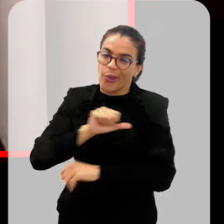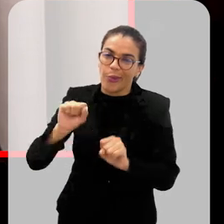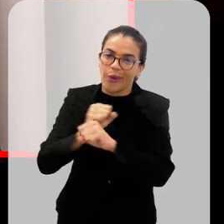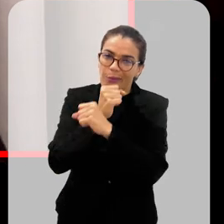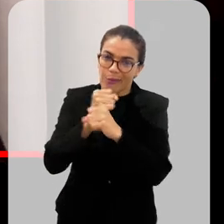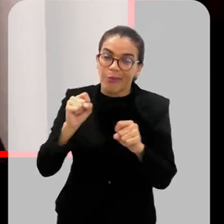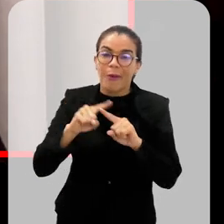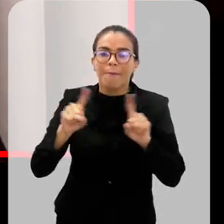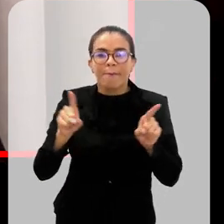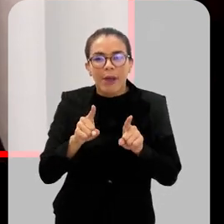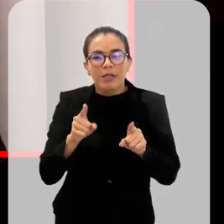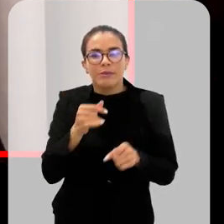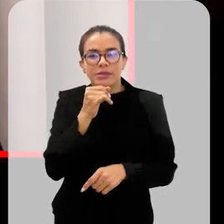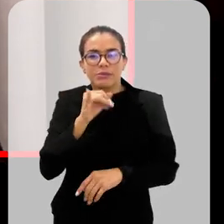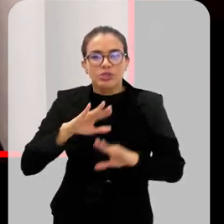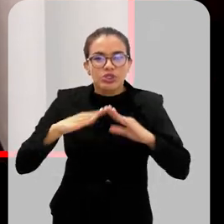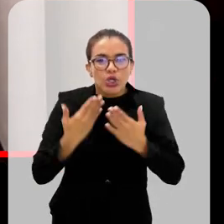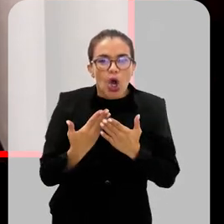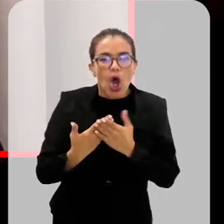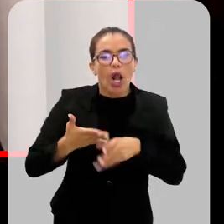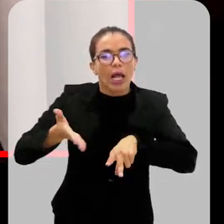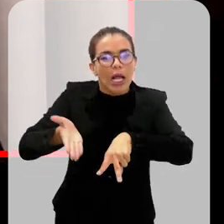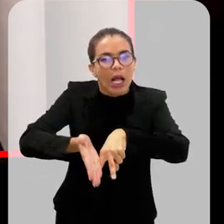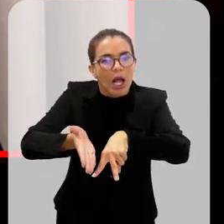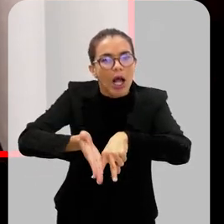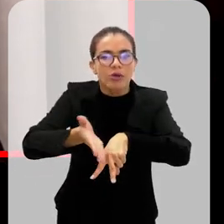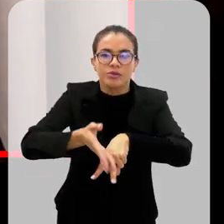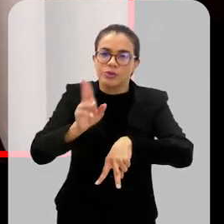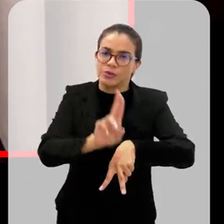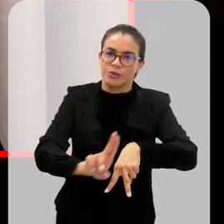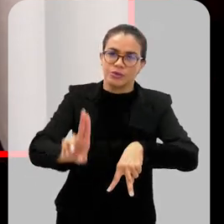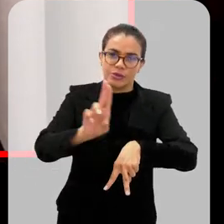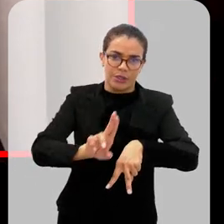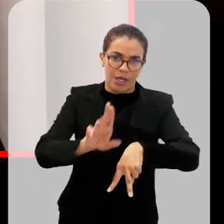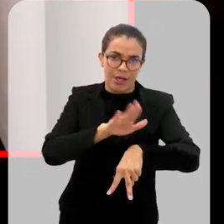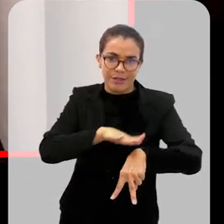isso, mas mande seus filhos para a escola de calça comprida,